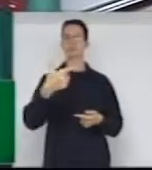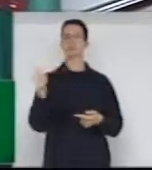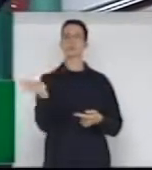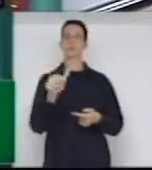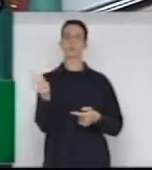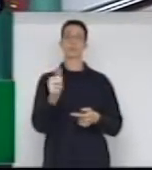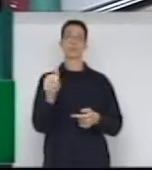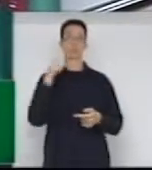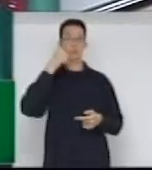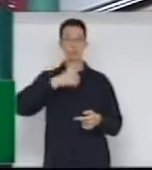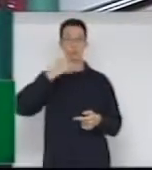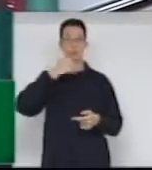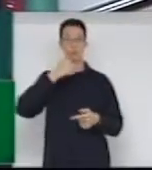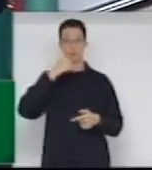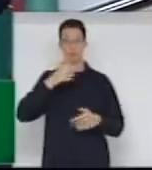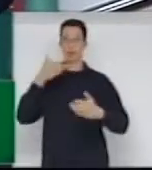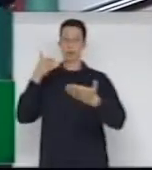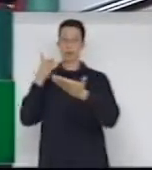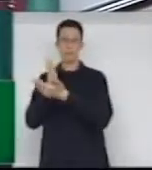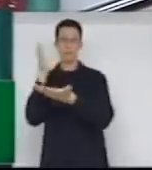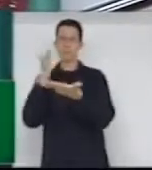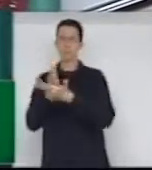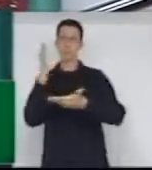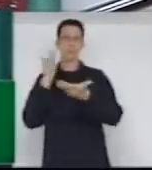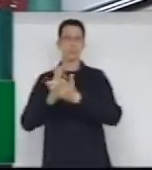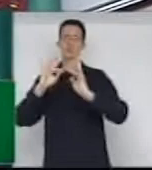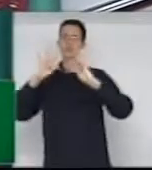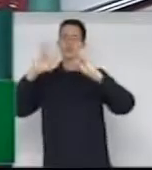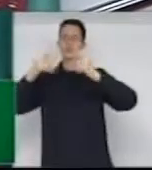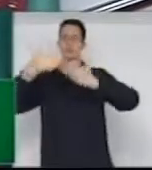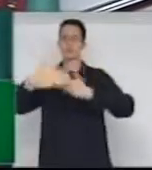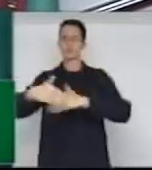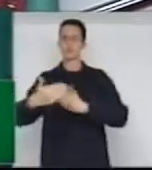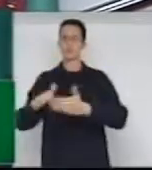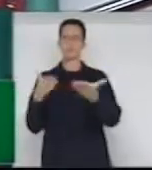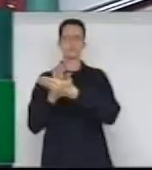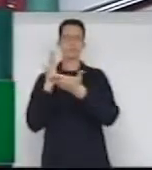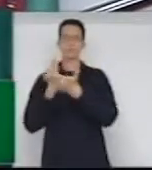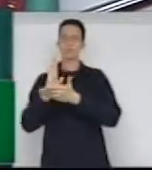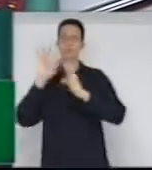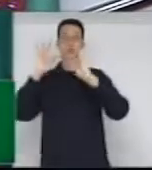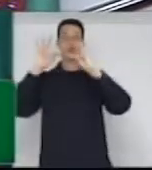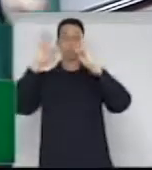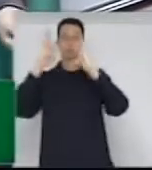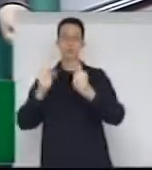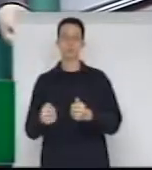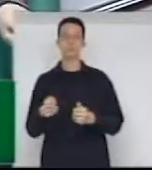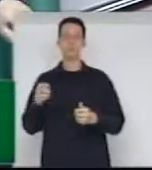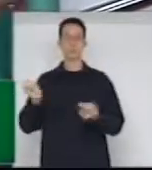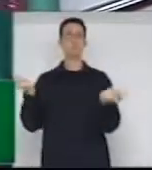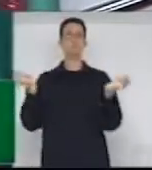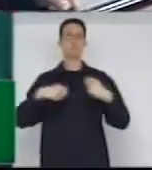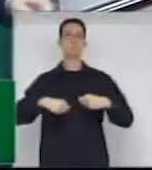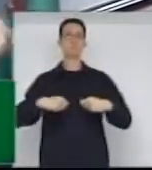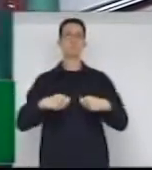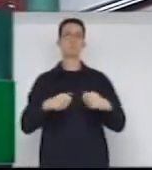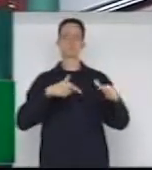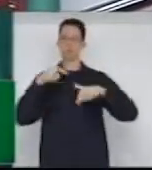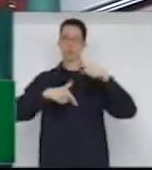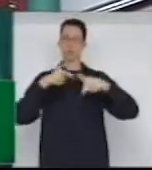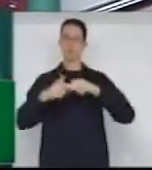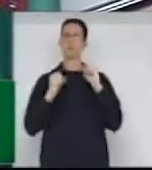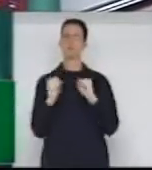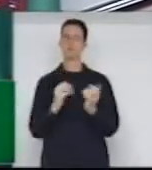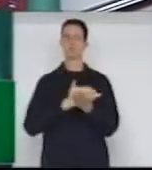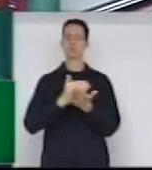mulheres que passaram em todas as fases do concurso, que estão aptas a entrarem para o